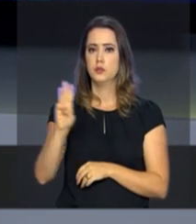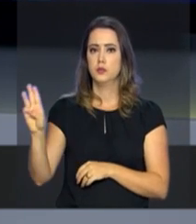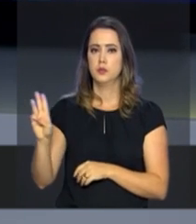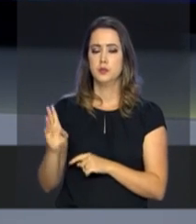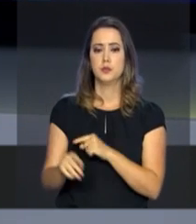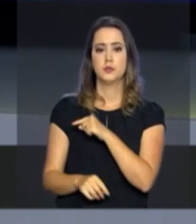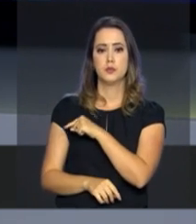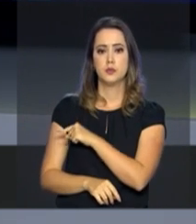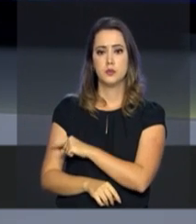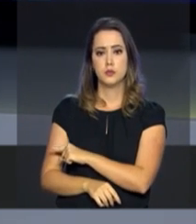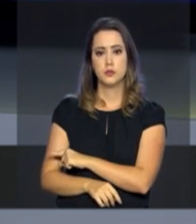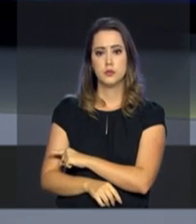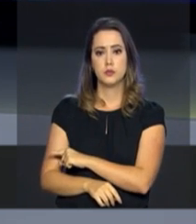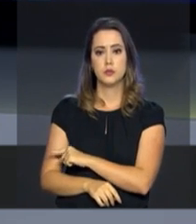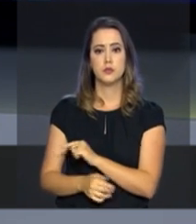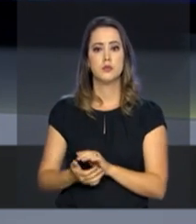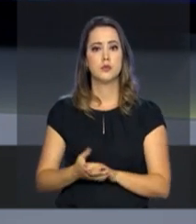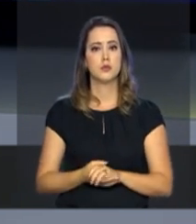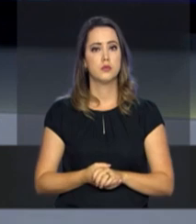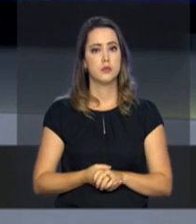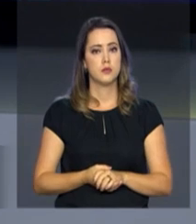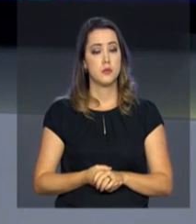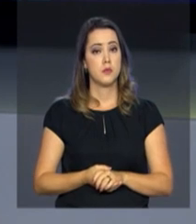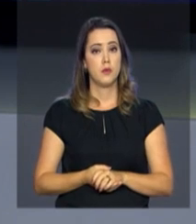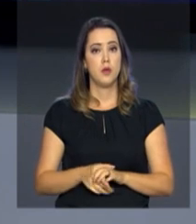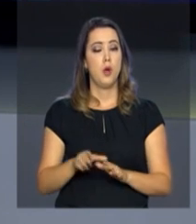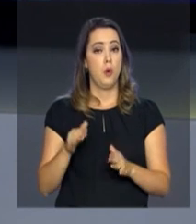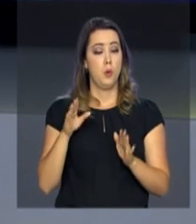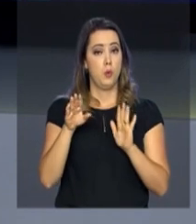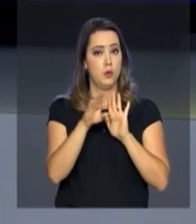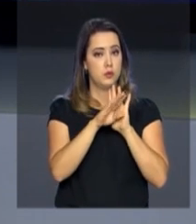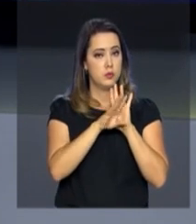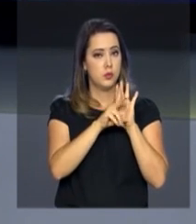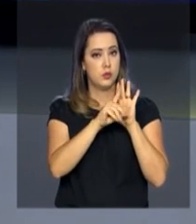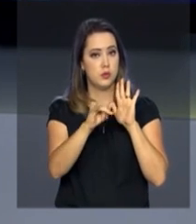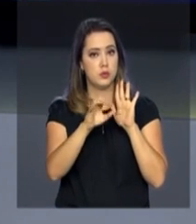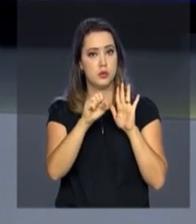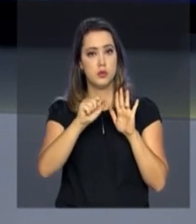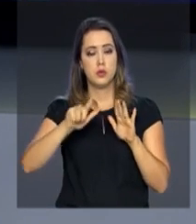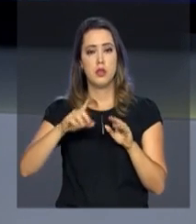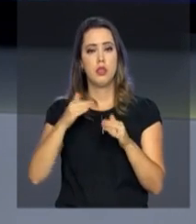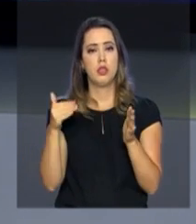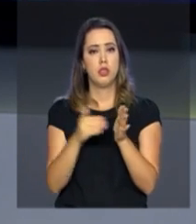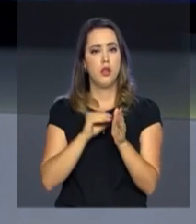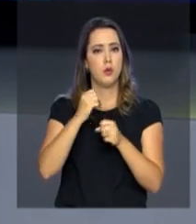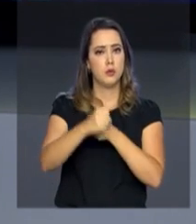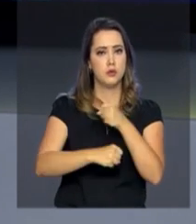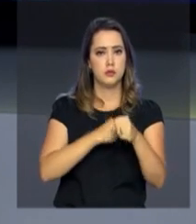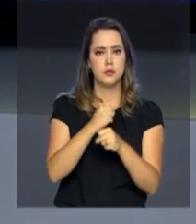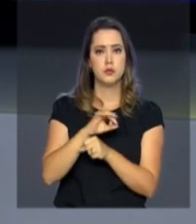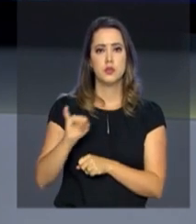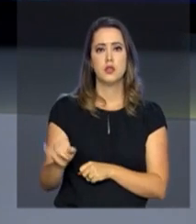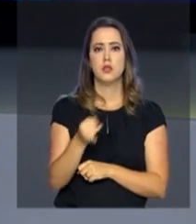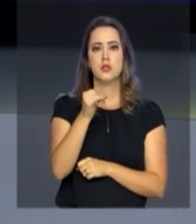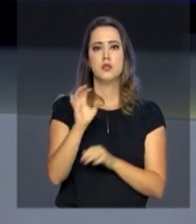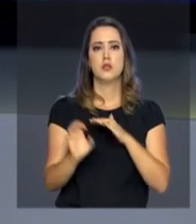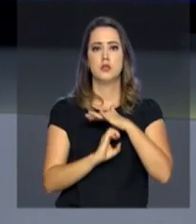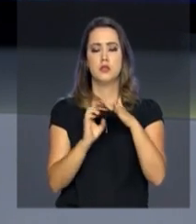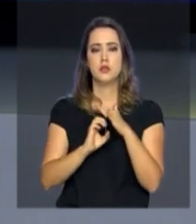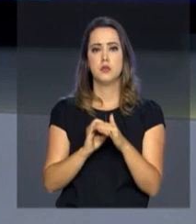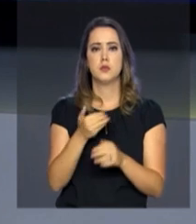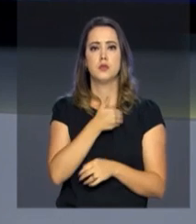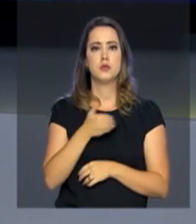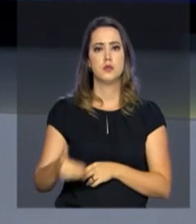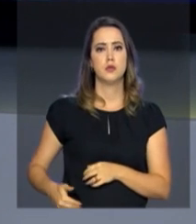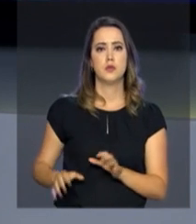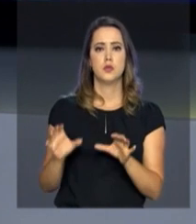.esocial.gov.br. O cronograma do E-Social segue até o ano que vem. Em janeiro será a vez das empresas estatais